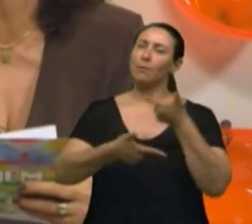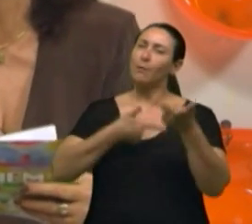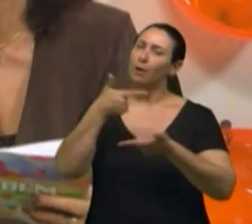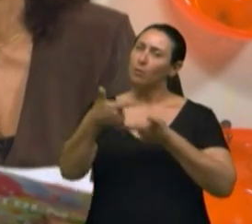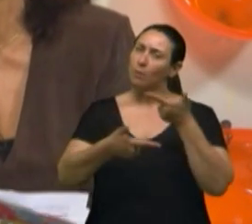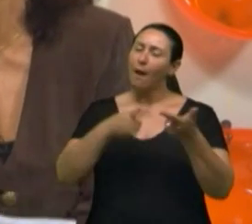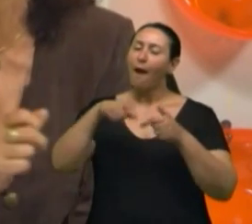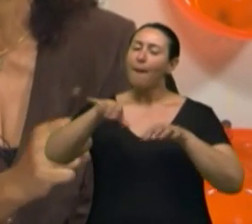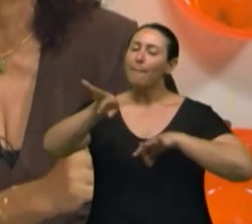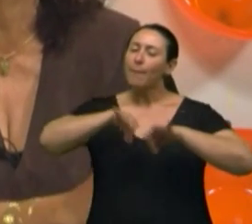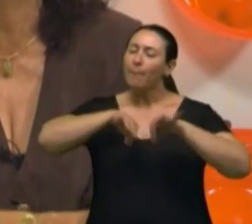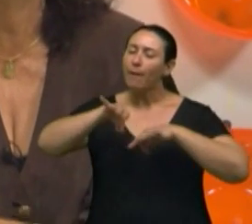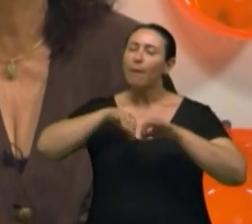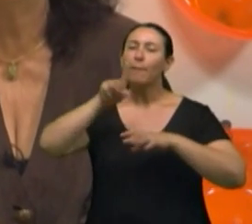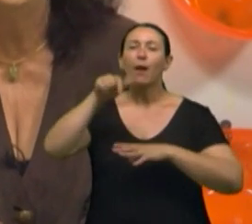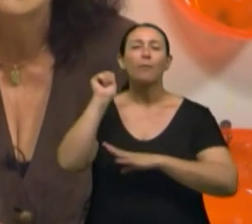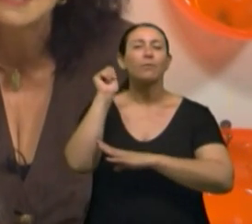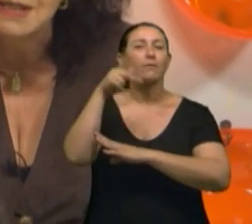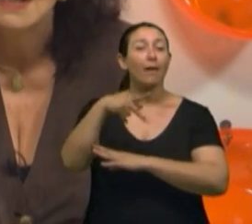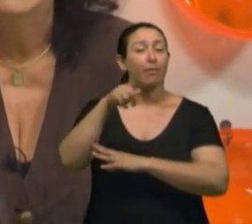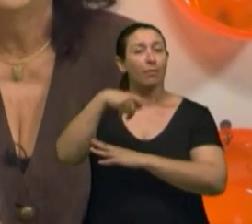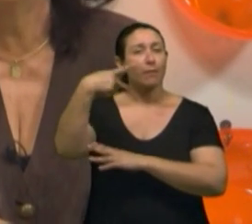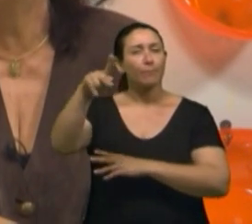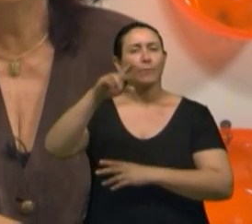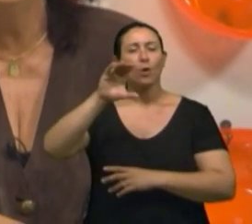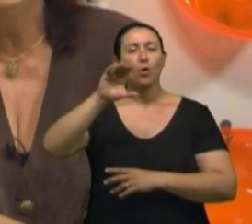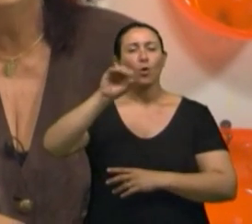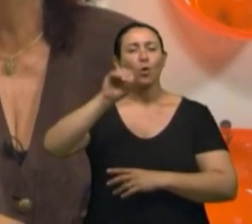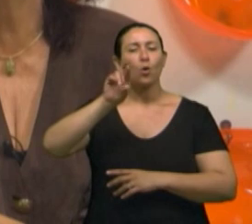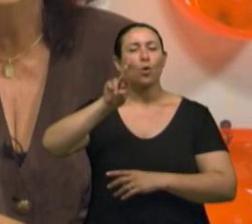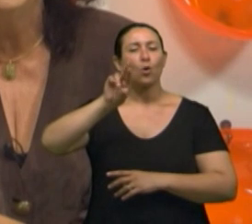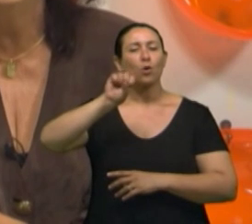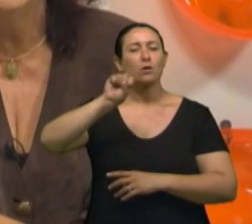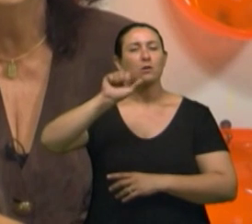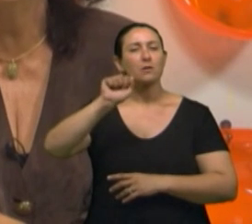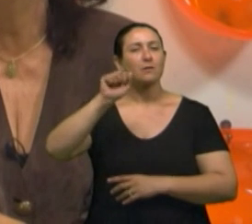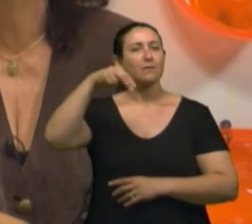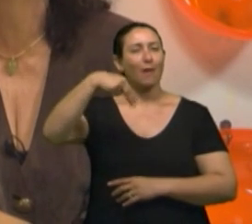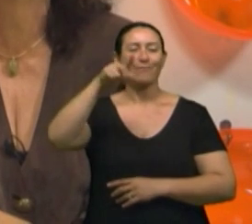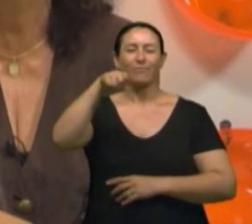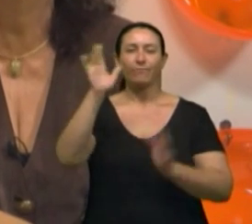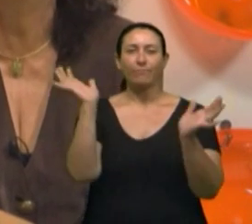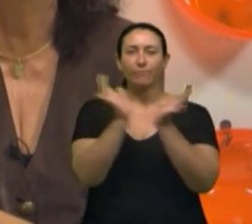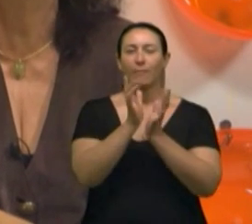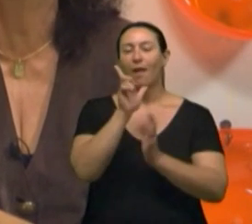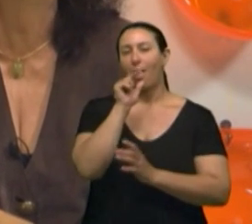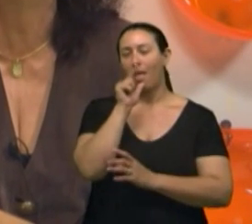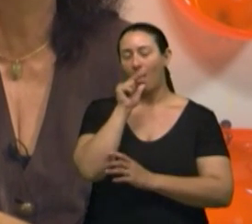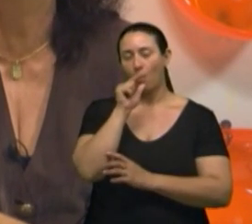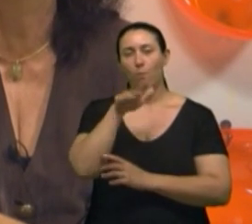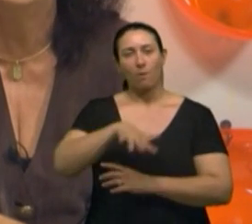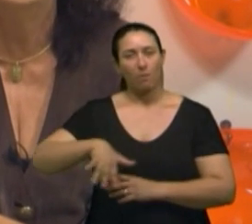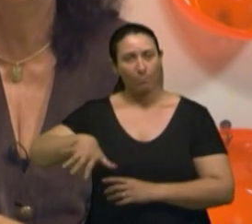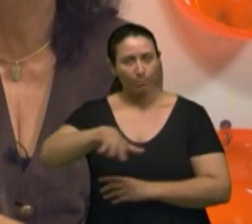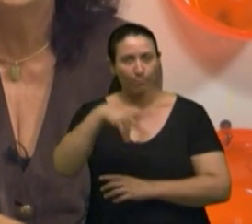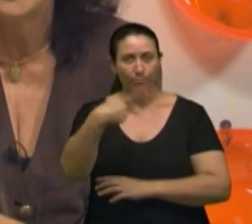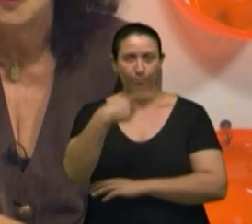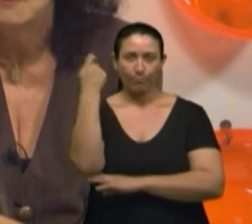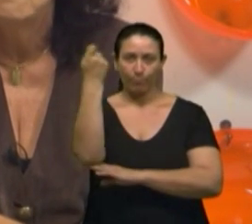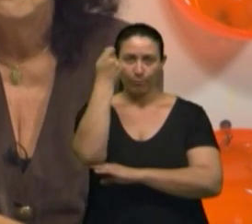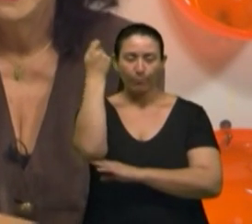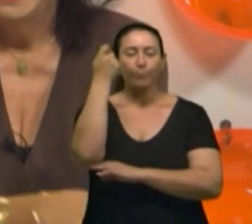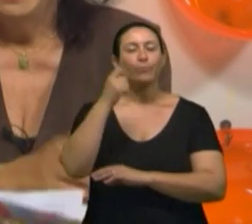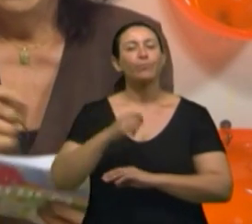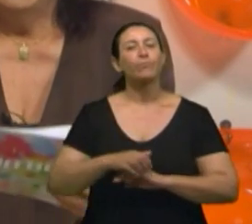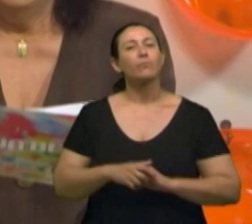preparação para aposentadoria da Corsã, a companhia rio-grandense de saneamento do Rio Grande do